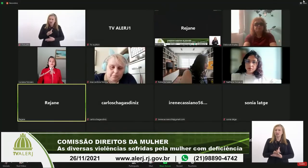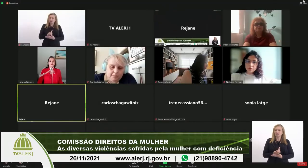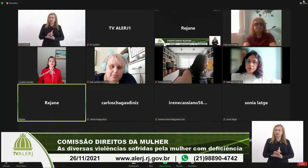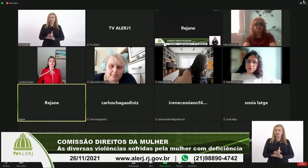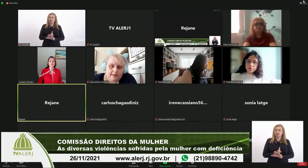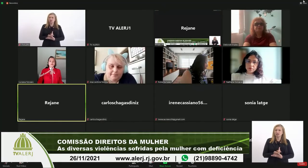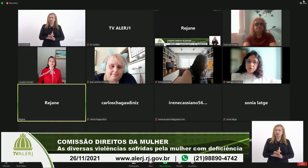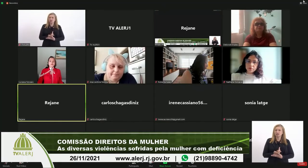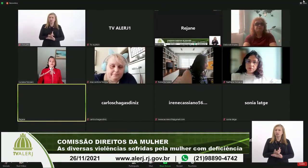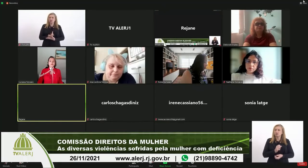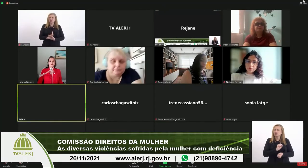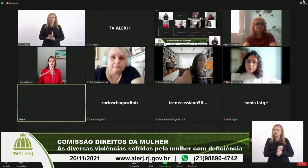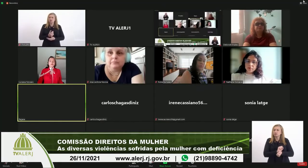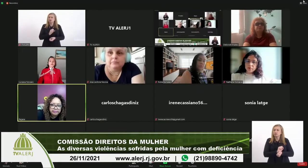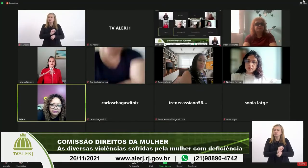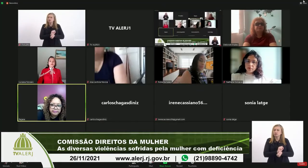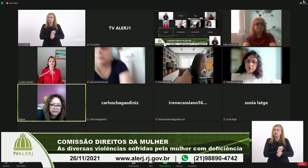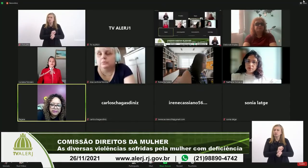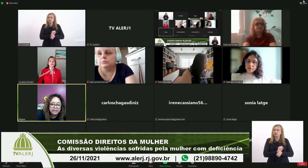opa peraí